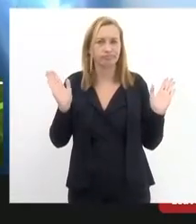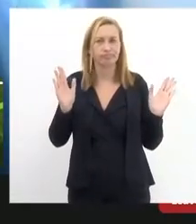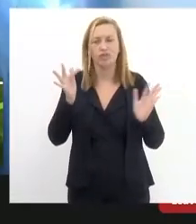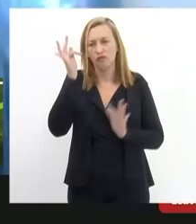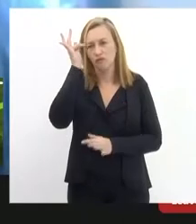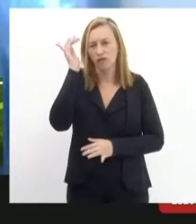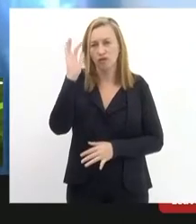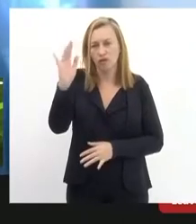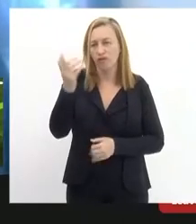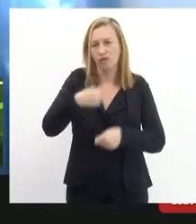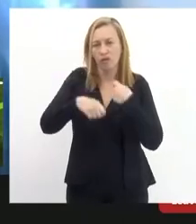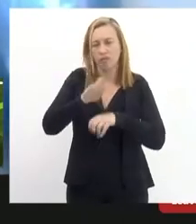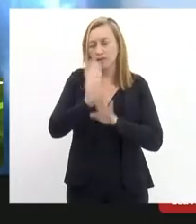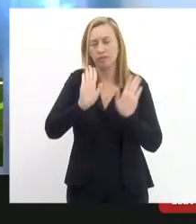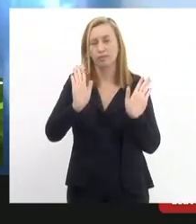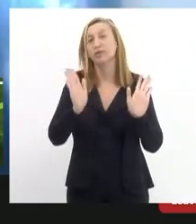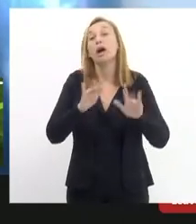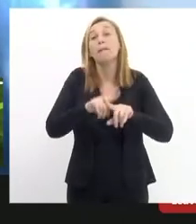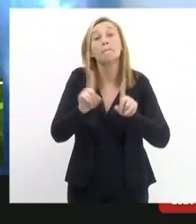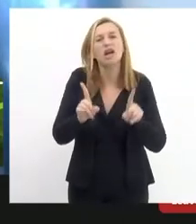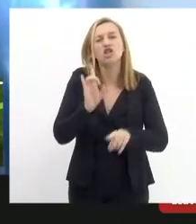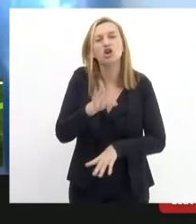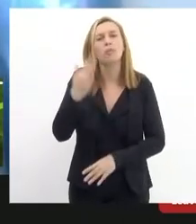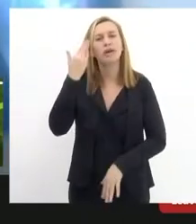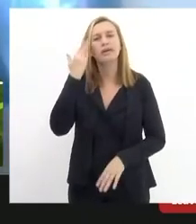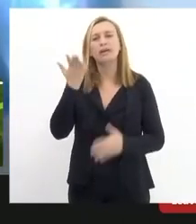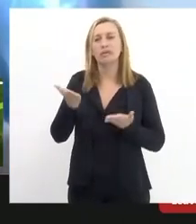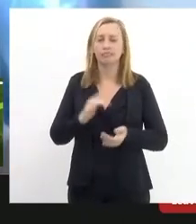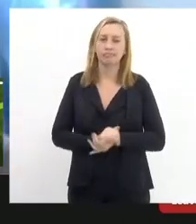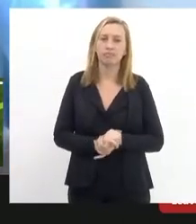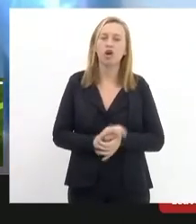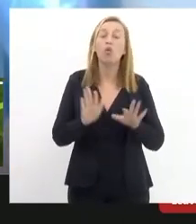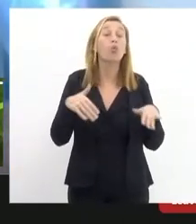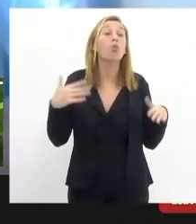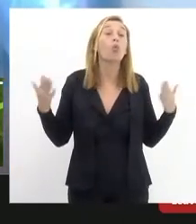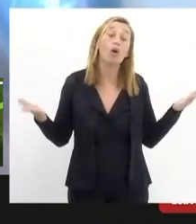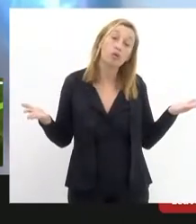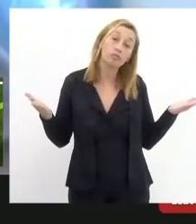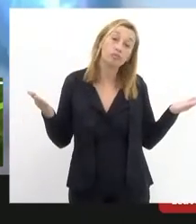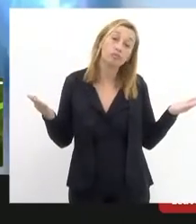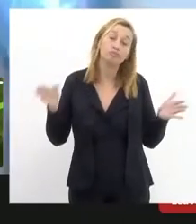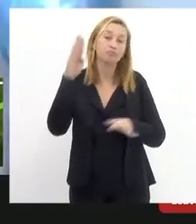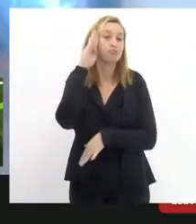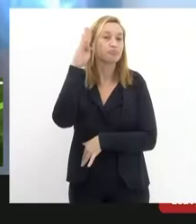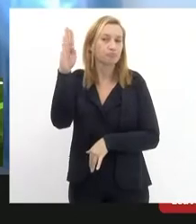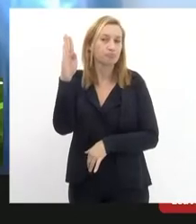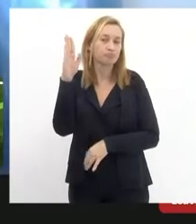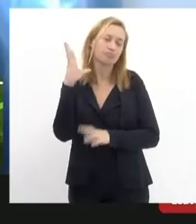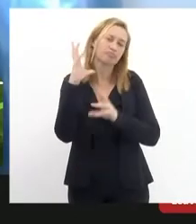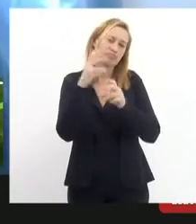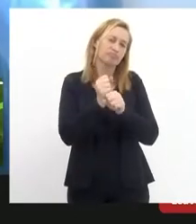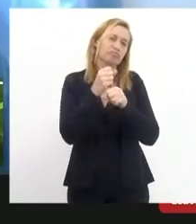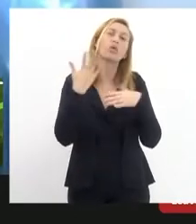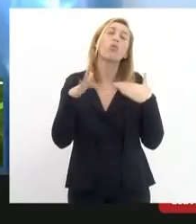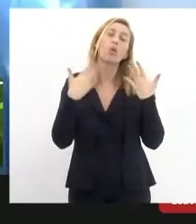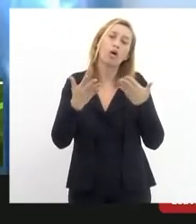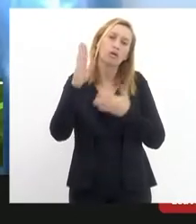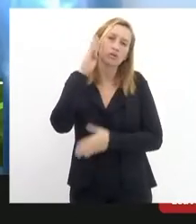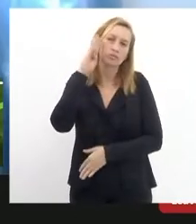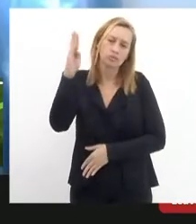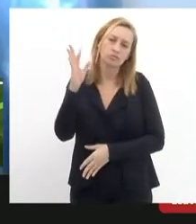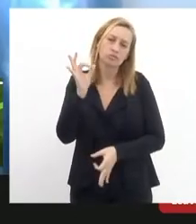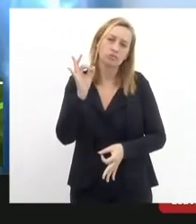econômica não é o nosso objeto mas só para entender qual é a principal resumidamente qual é a principal